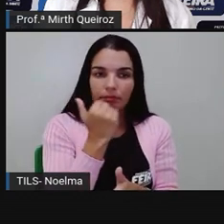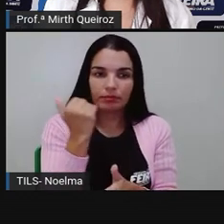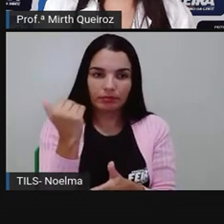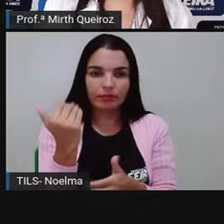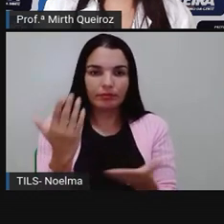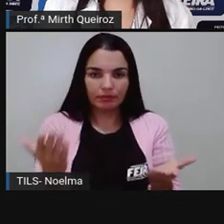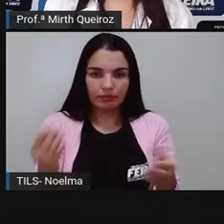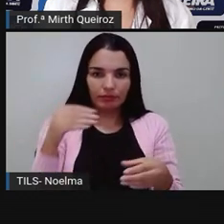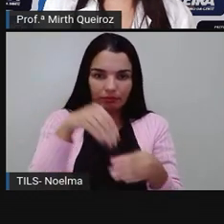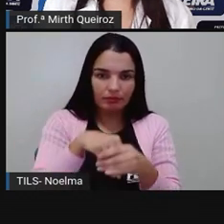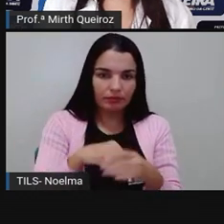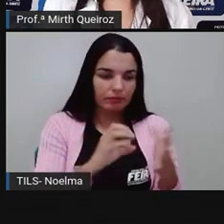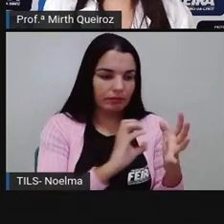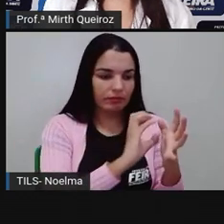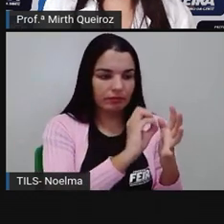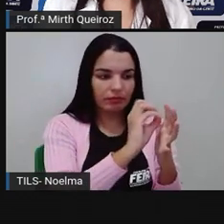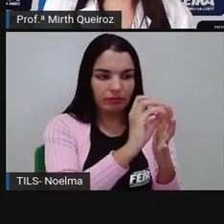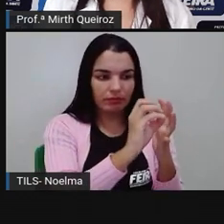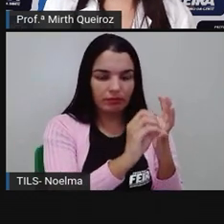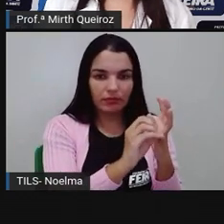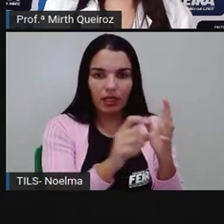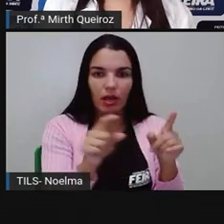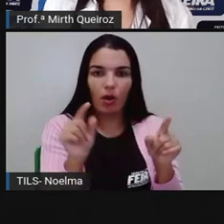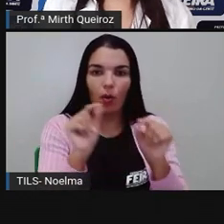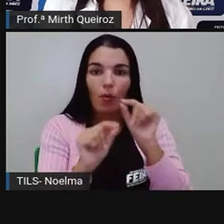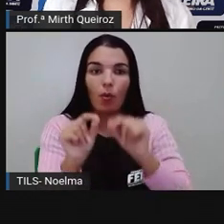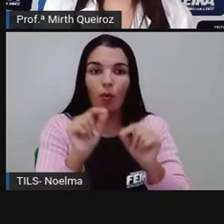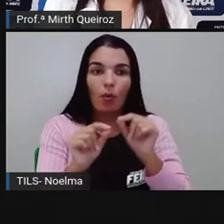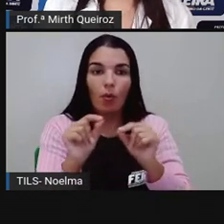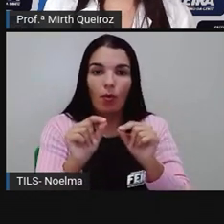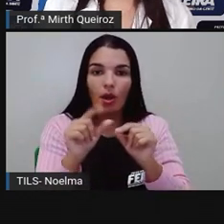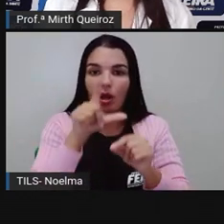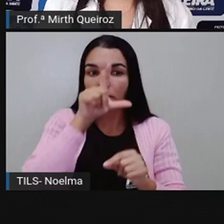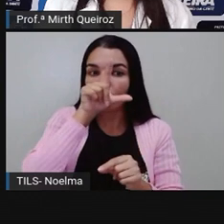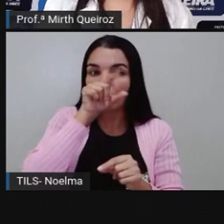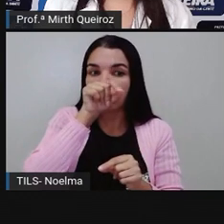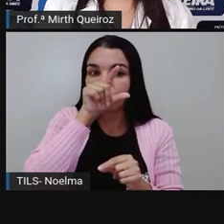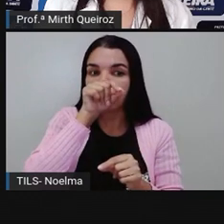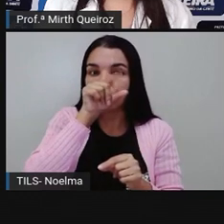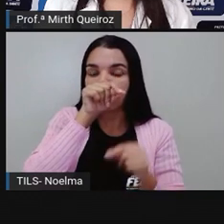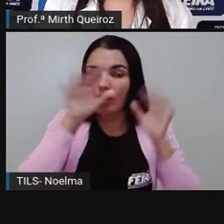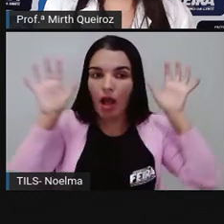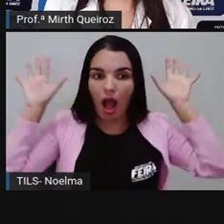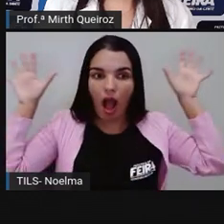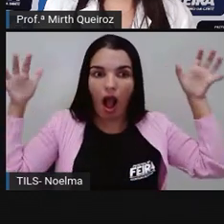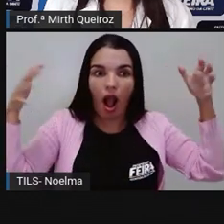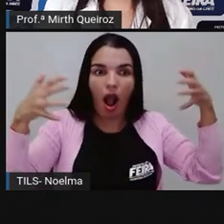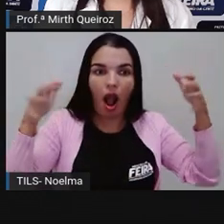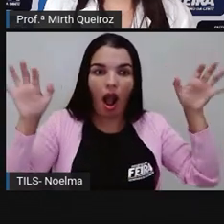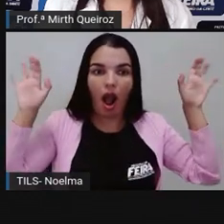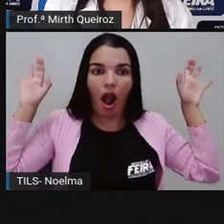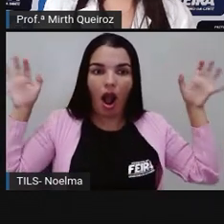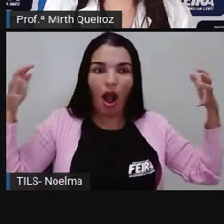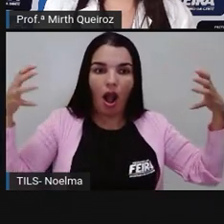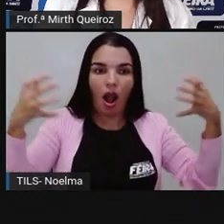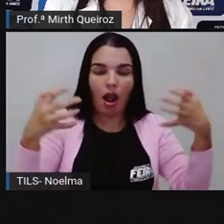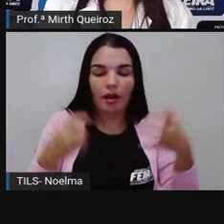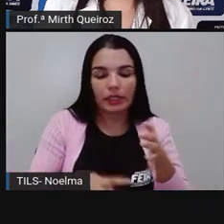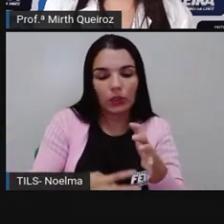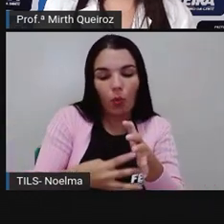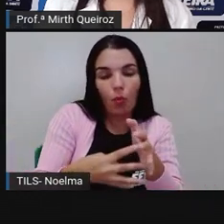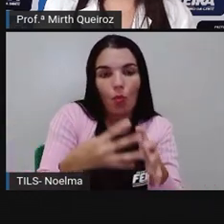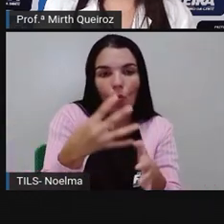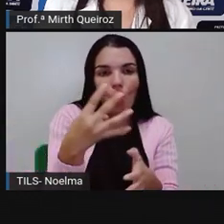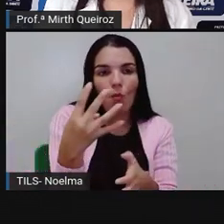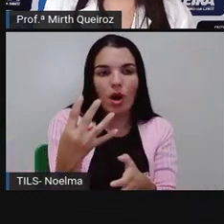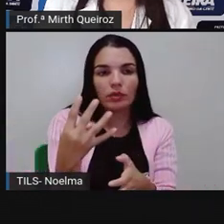dentro dessa cadeia. O avião seria, o gavião, perdão, o gavião seria o consumidor quartenário. Por quê? Porque ele é o